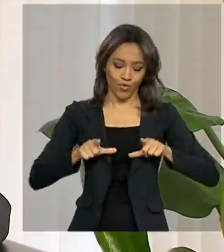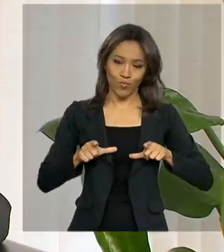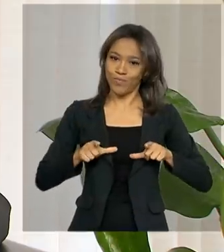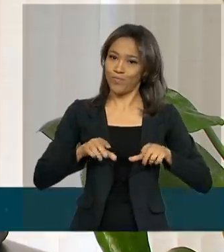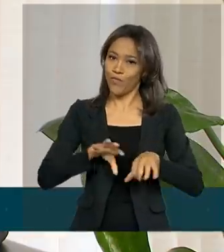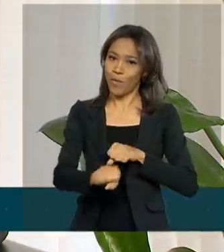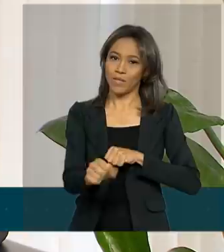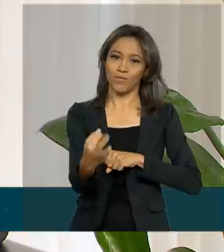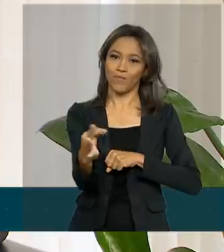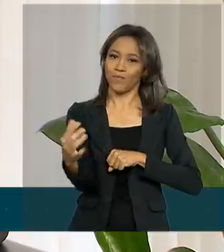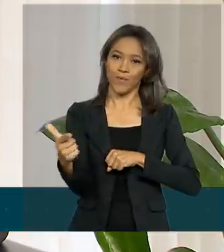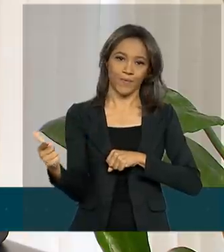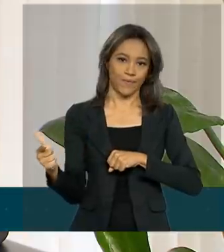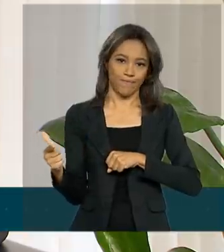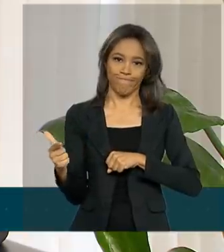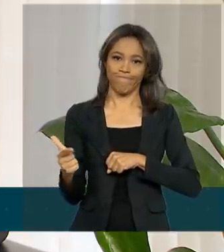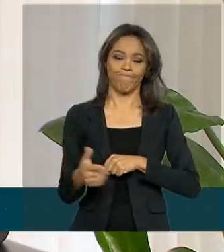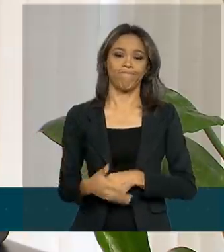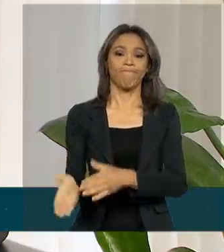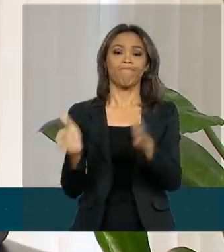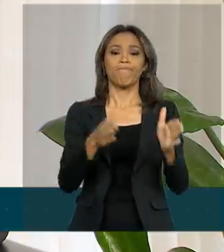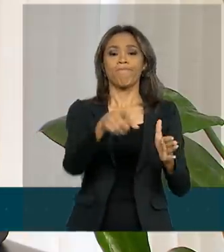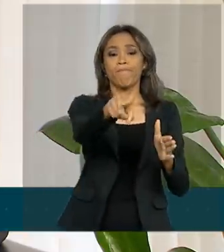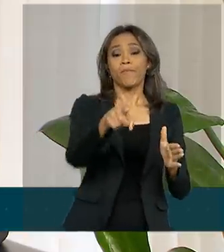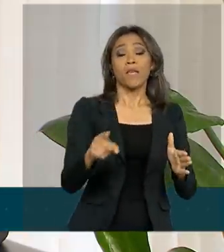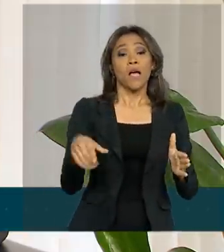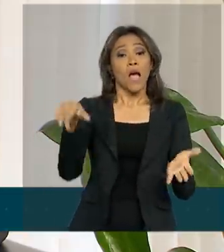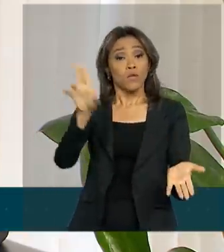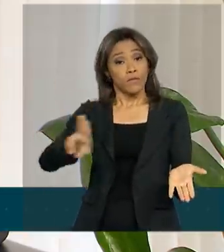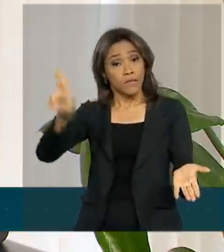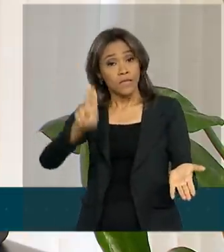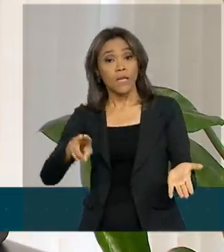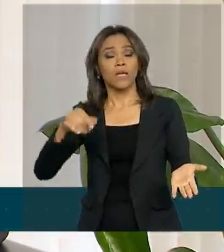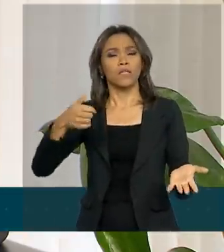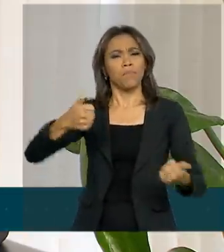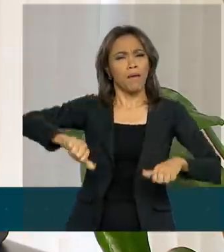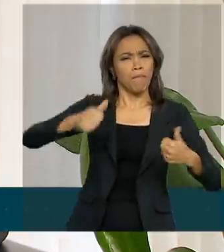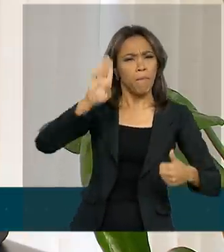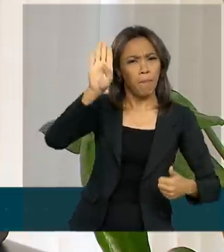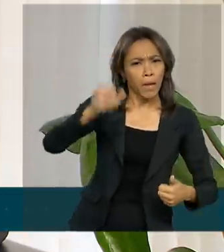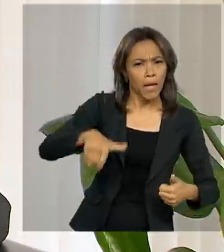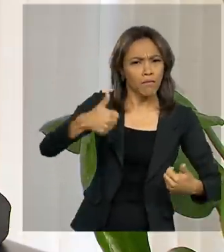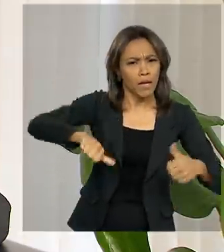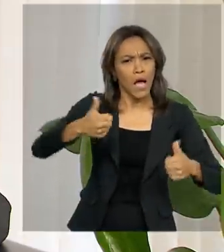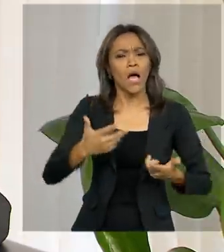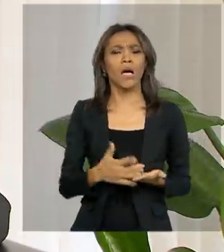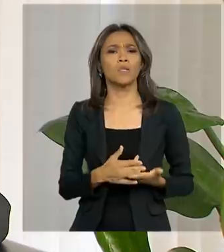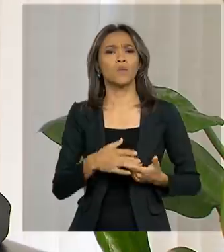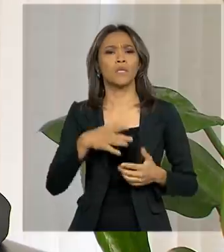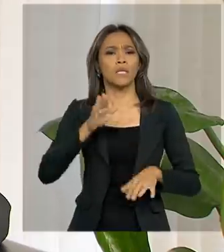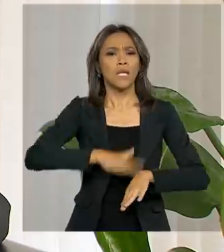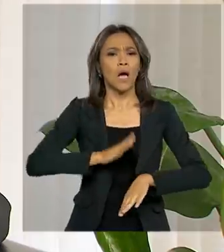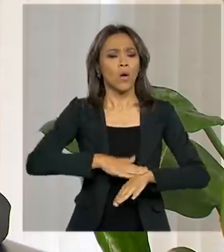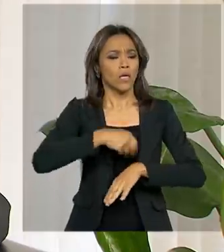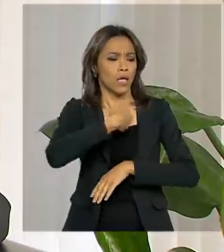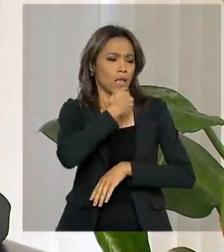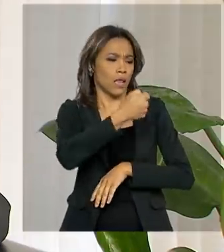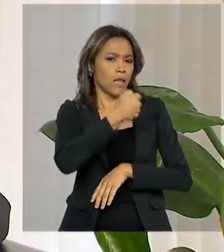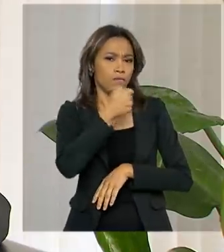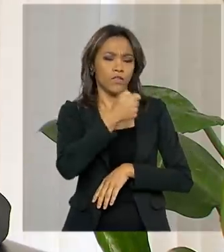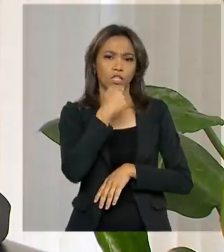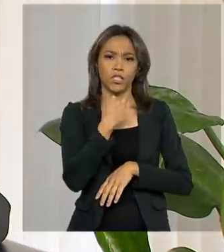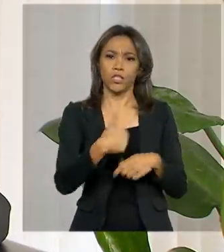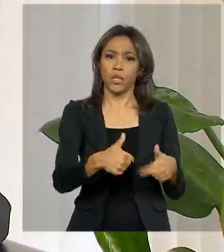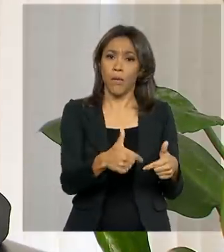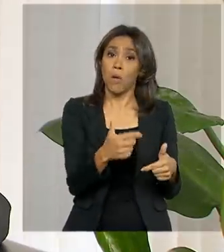tem uma instituição bem avaliada, no momento de oferta de emprego, no momento de uma conversa, de uma entrevista, ele pode